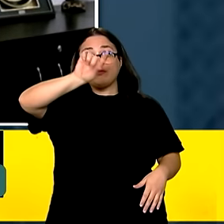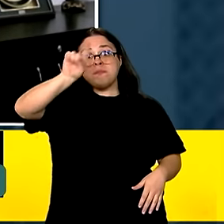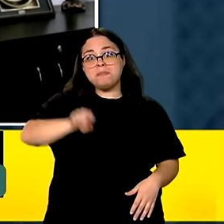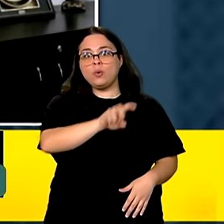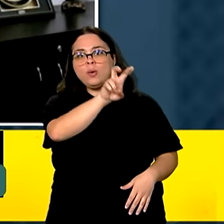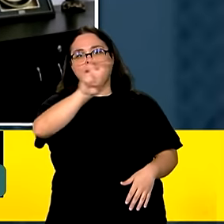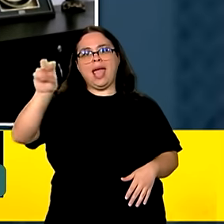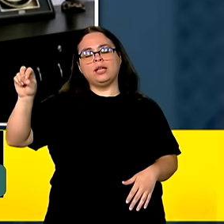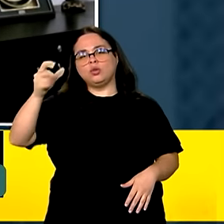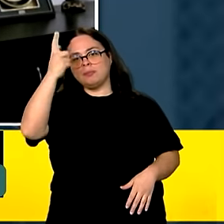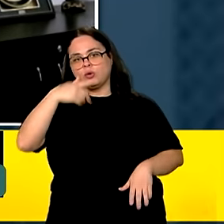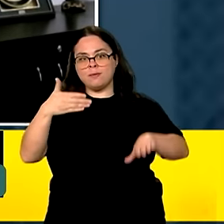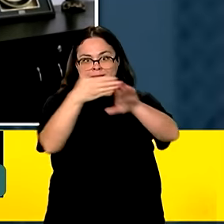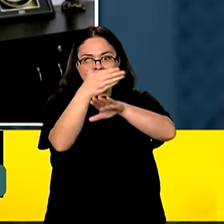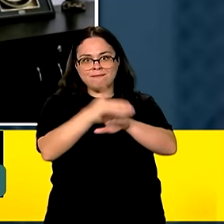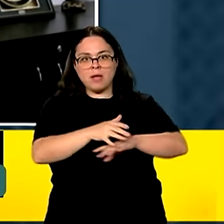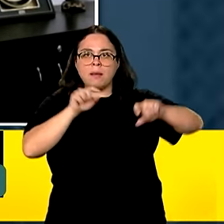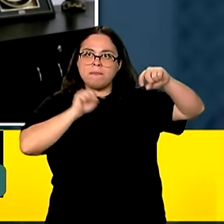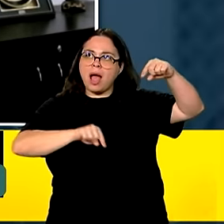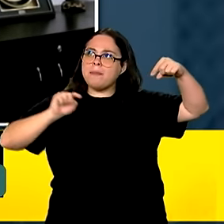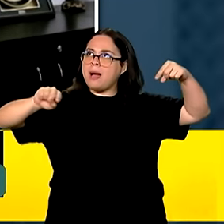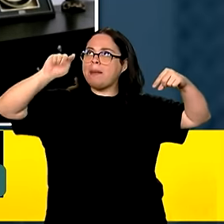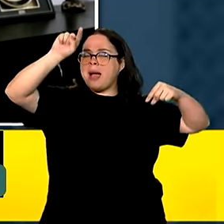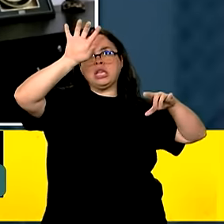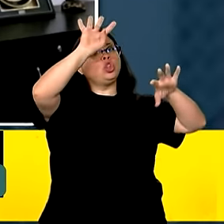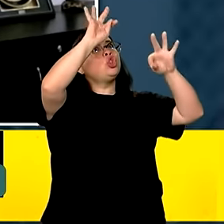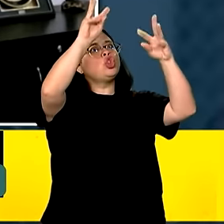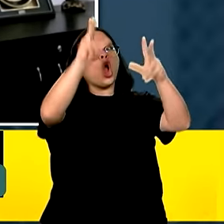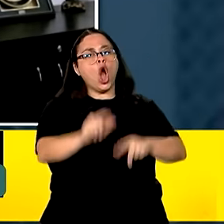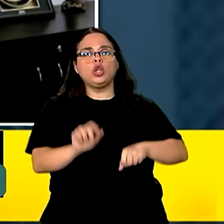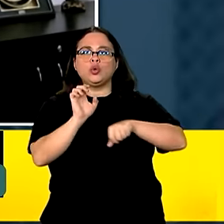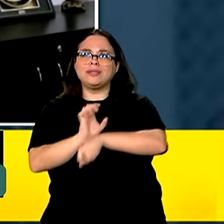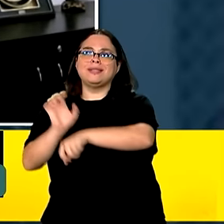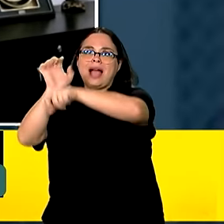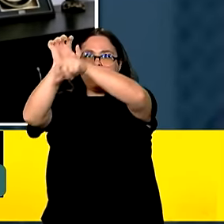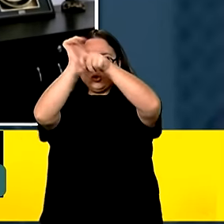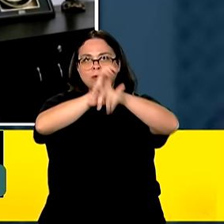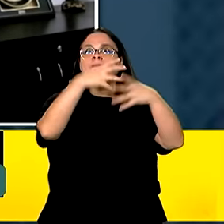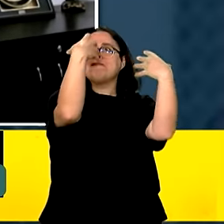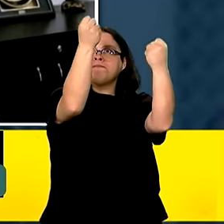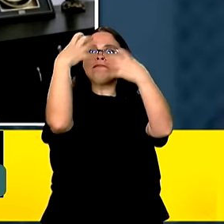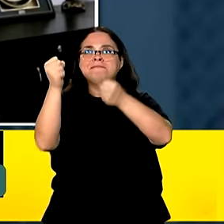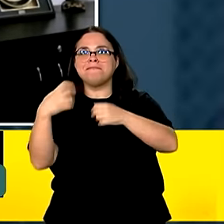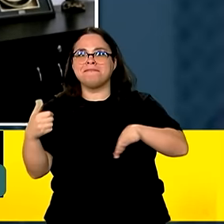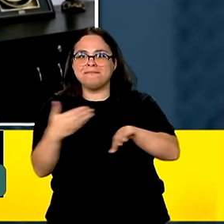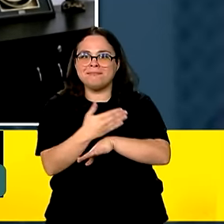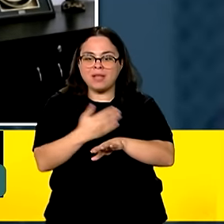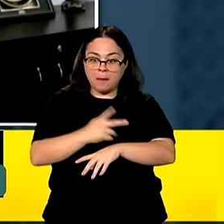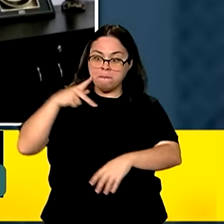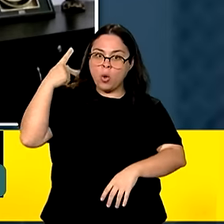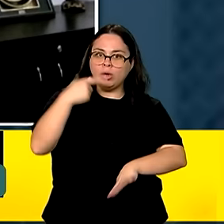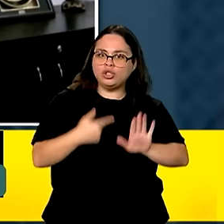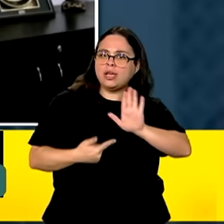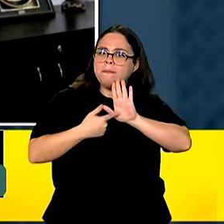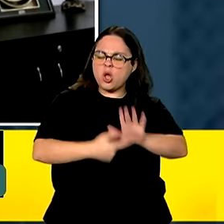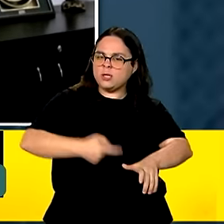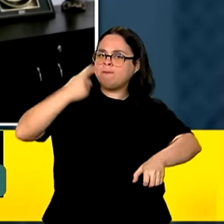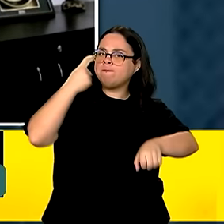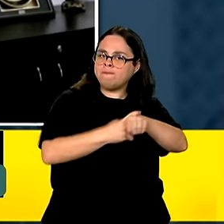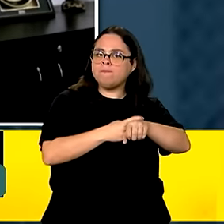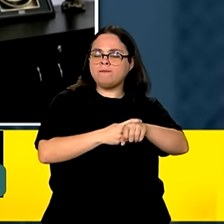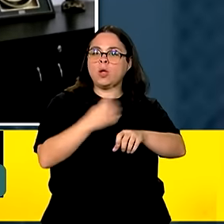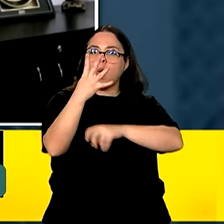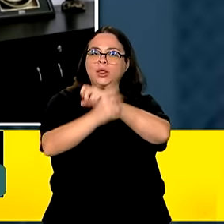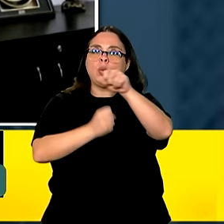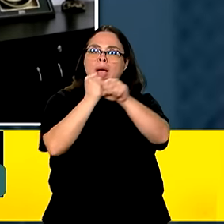Atletas esses em todas as regiões do país e em todos os estados também da nossa federação. É uma política que demonstra resultados concretos de 4 em